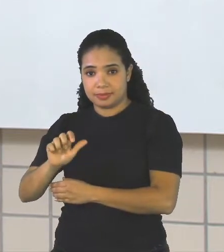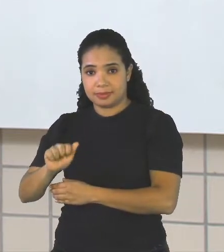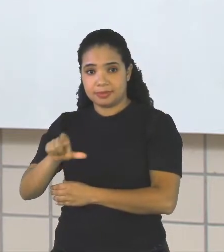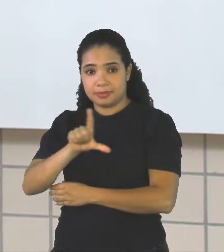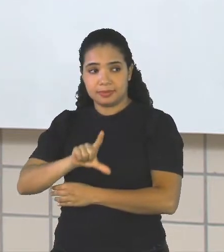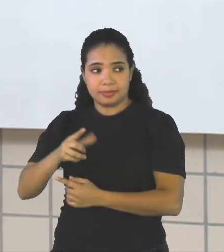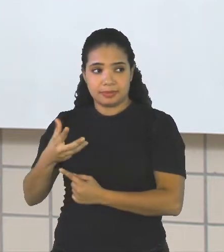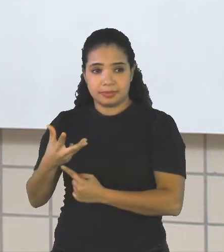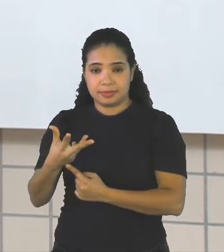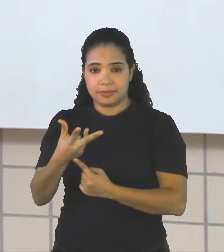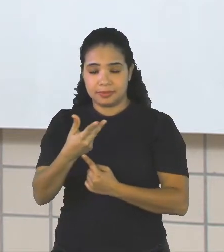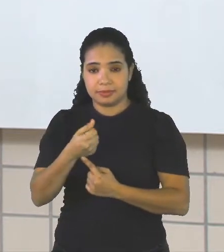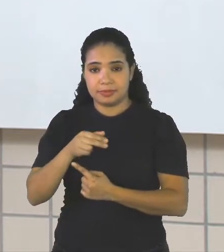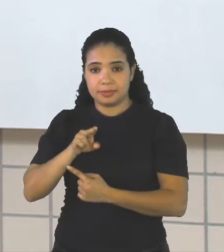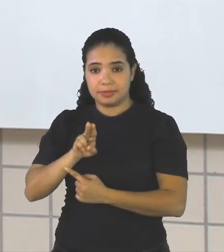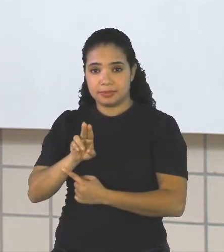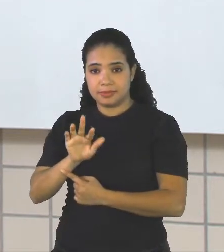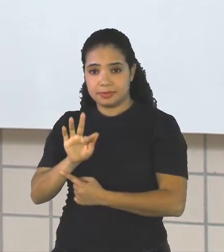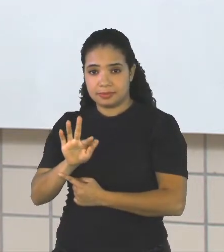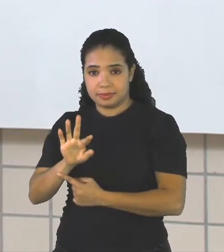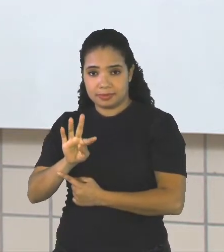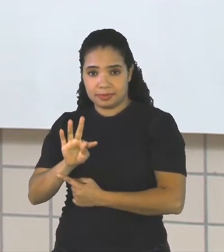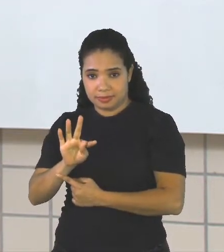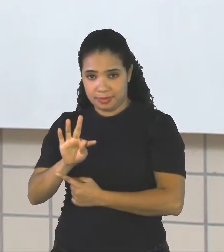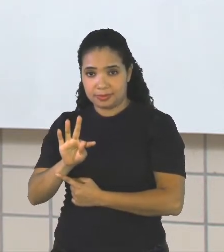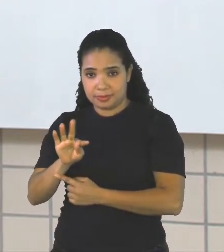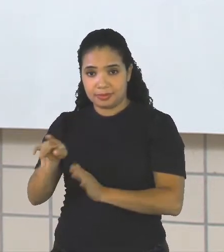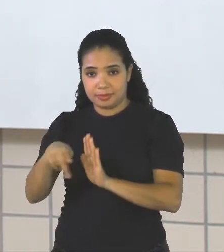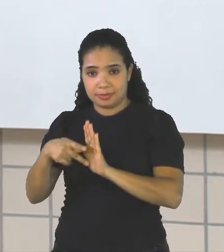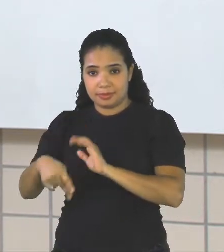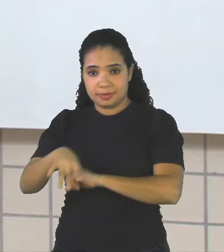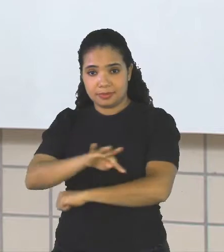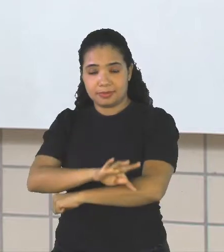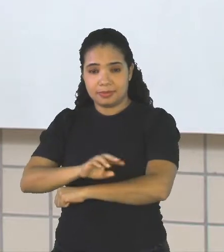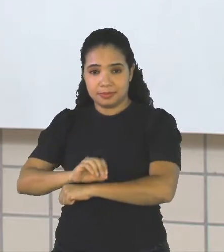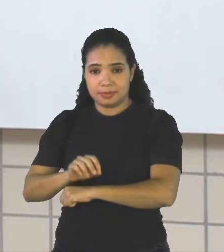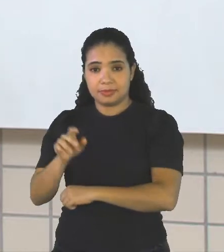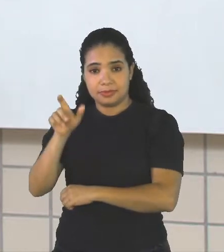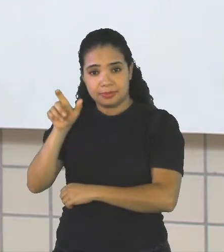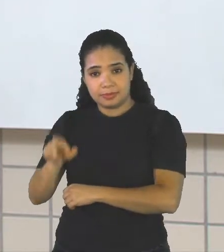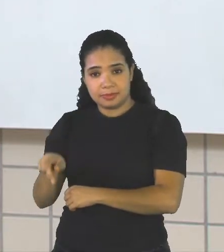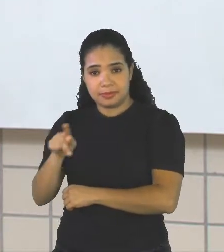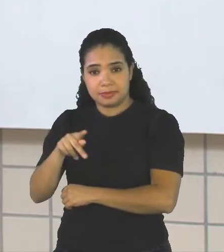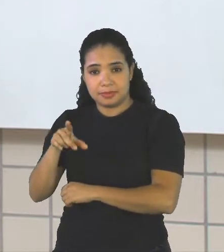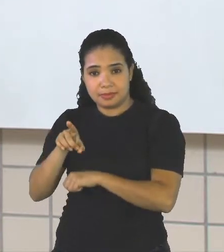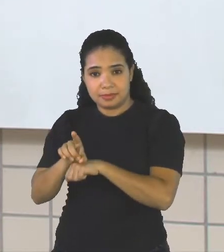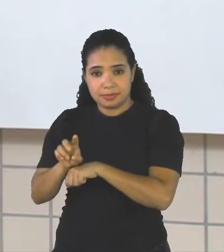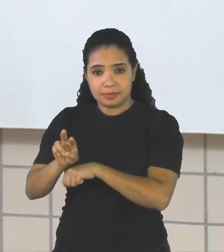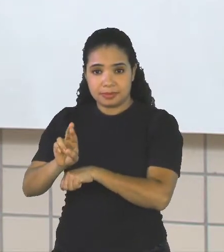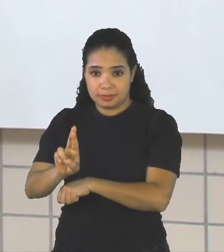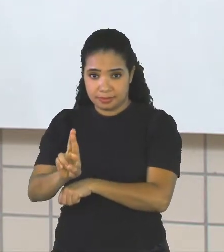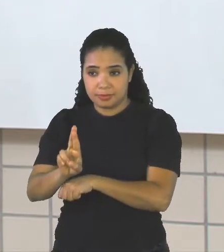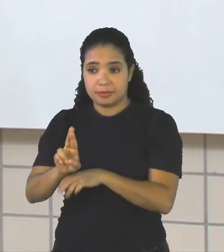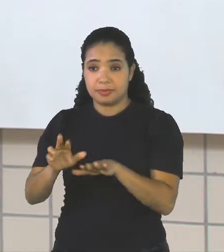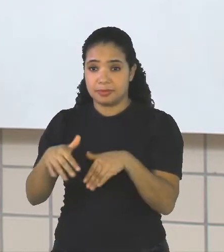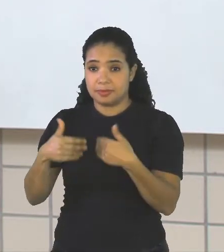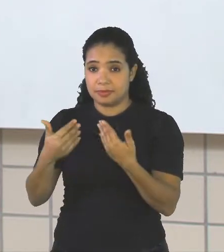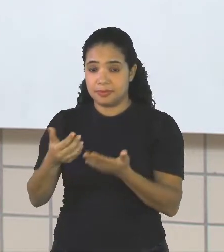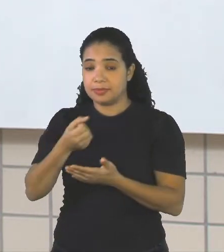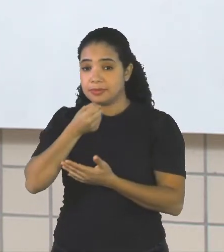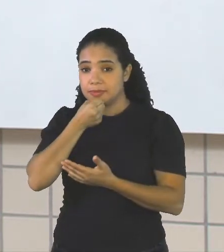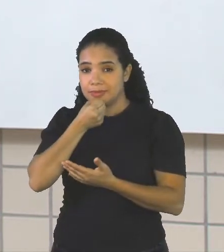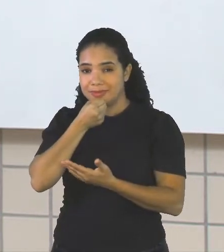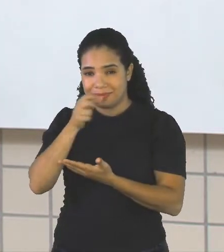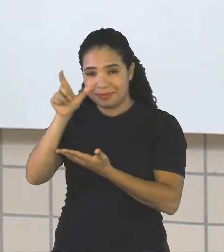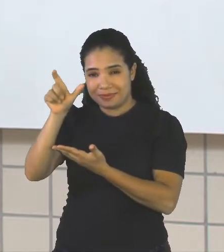Da UFT Da Universidade Federal De Tocantins Professora Doutora Então Vamos fazer Uma entrevista Com ela